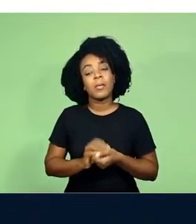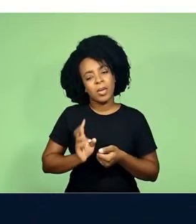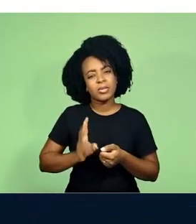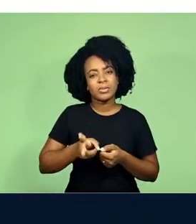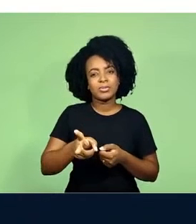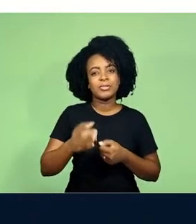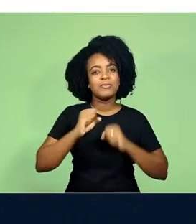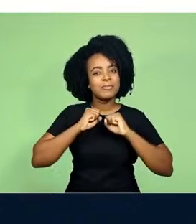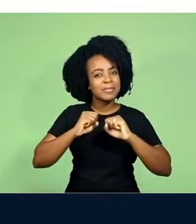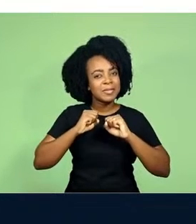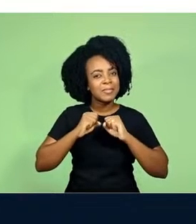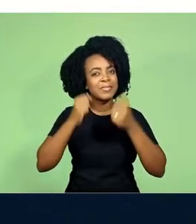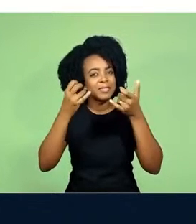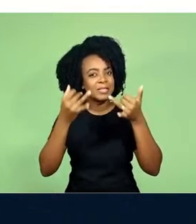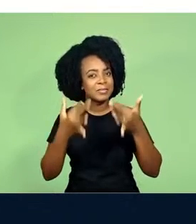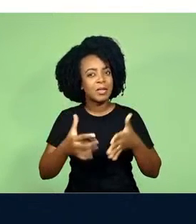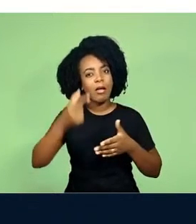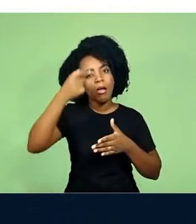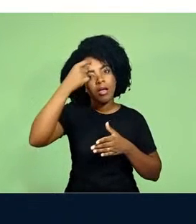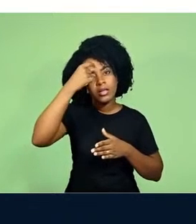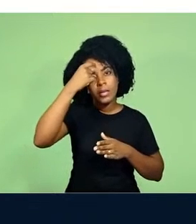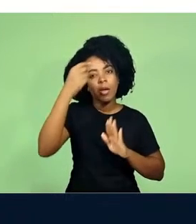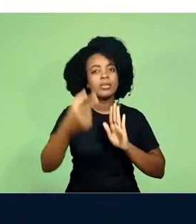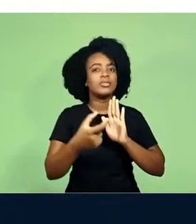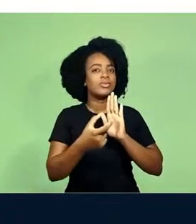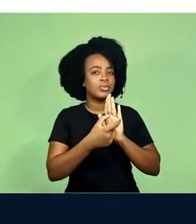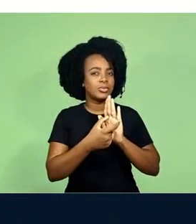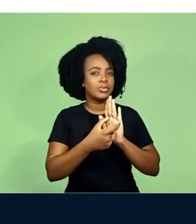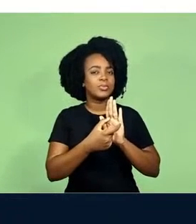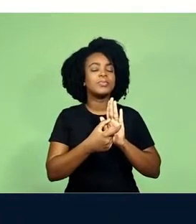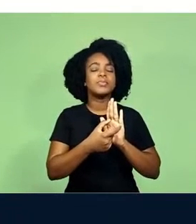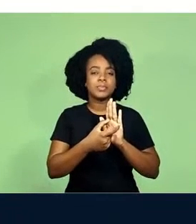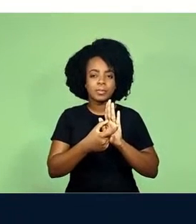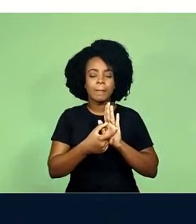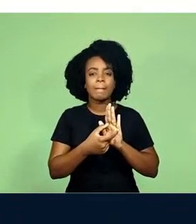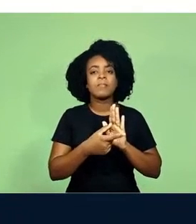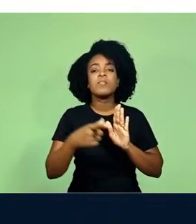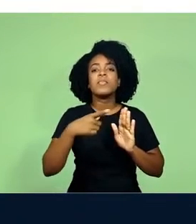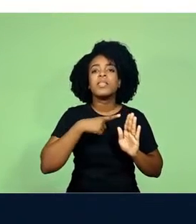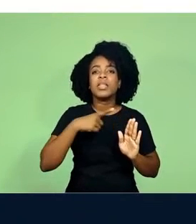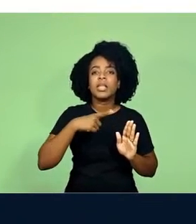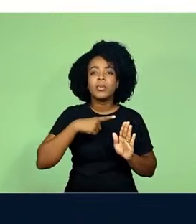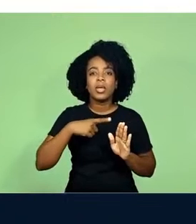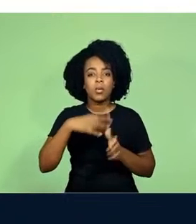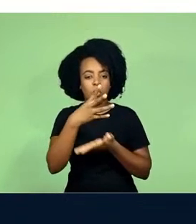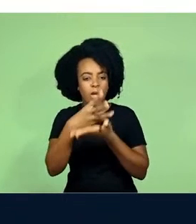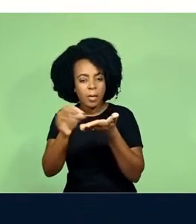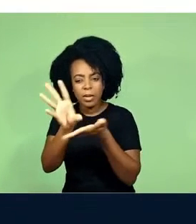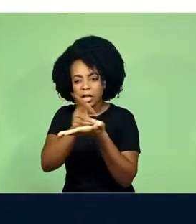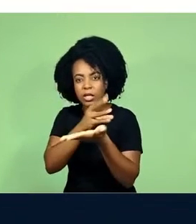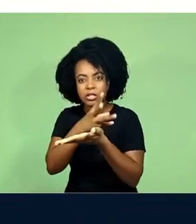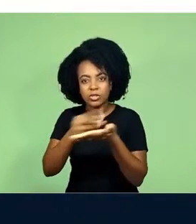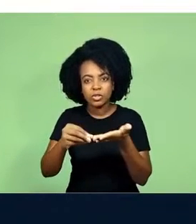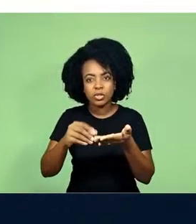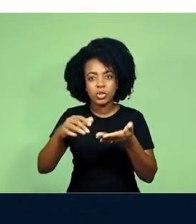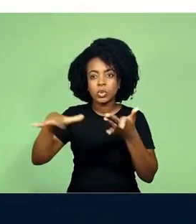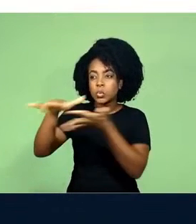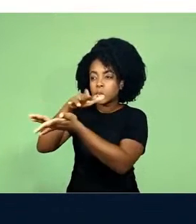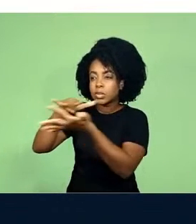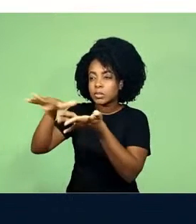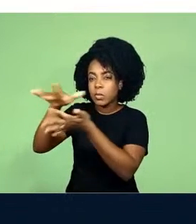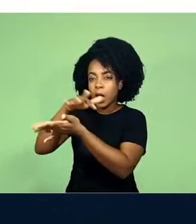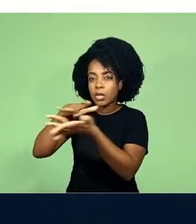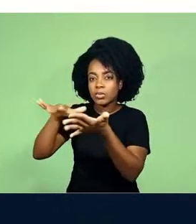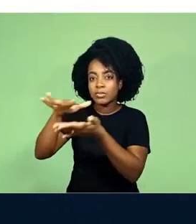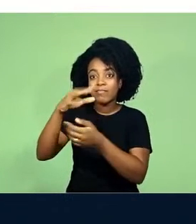Mas, continuando nosso debate em relação à inteligência artificial, os replicantes que são enviados para o